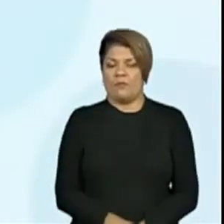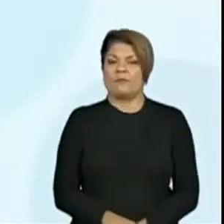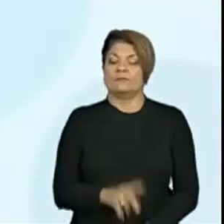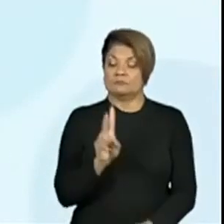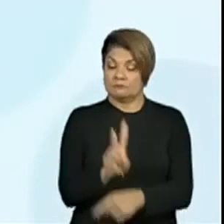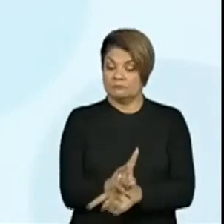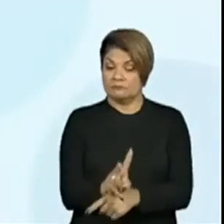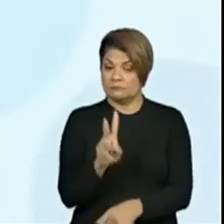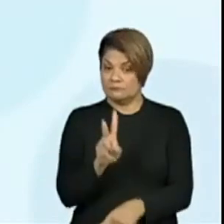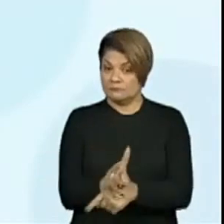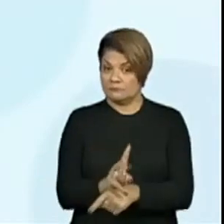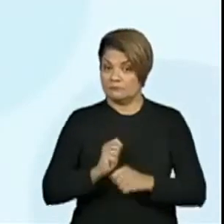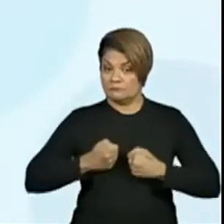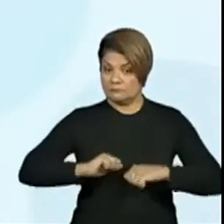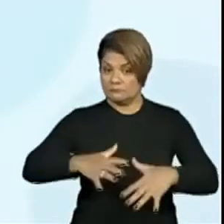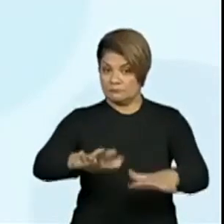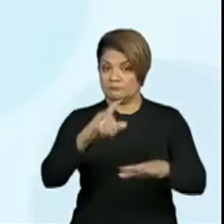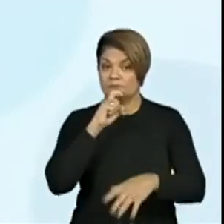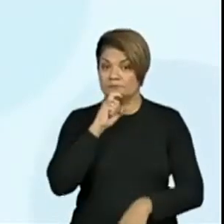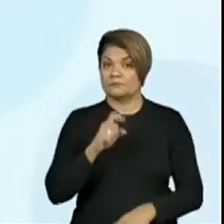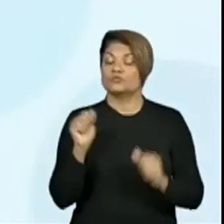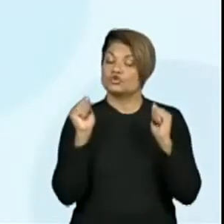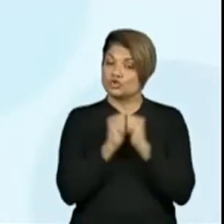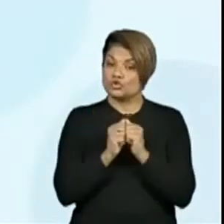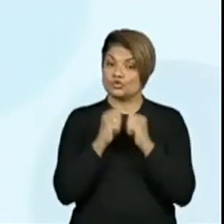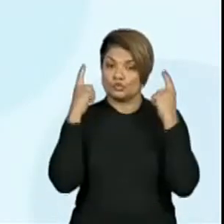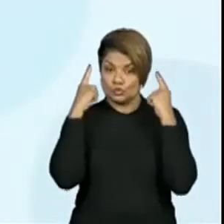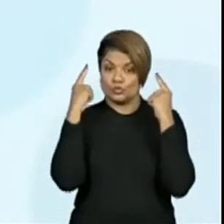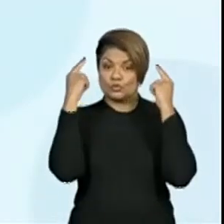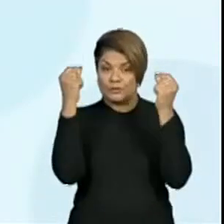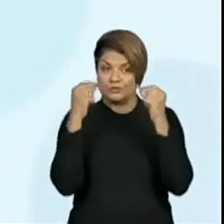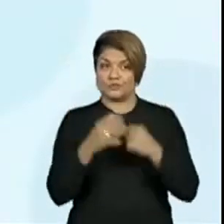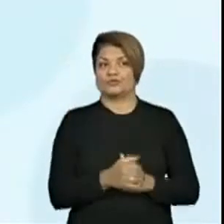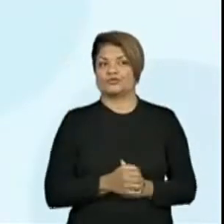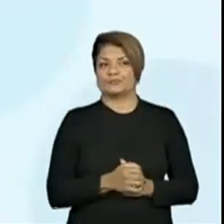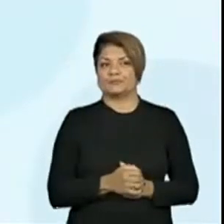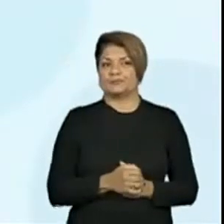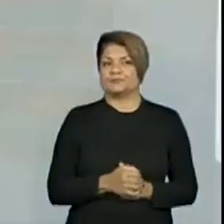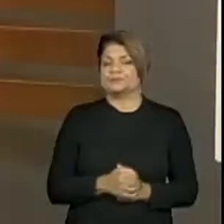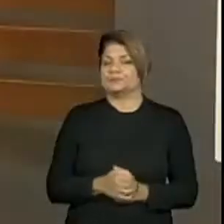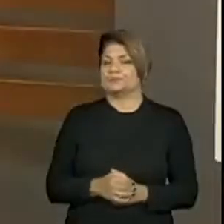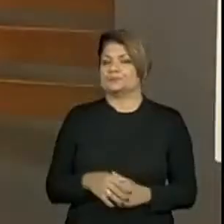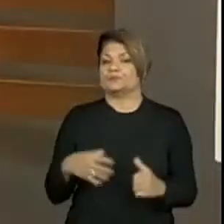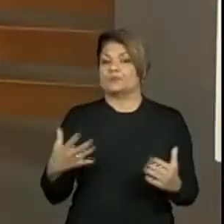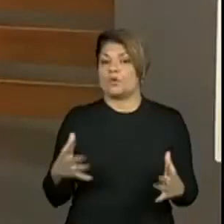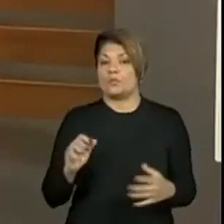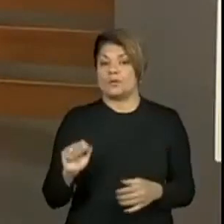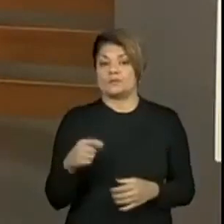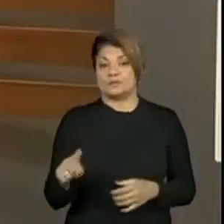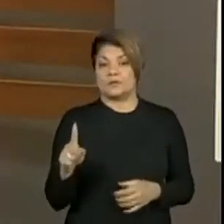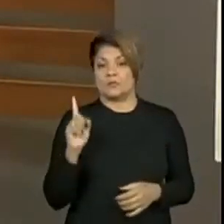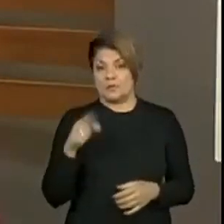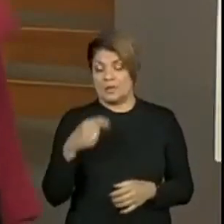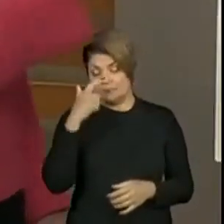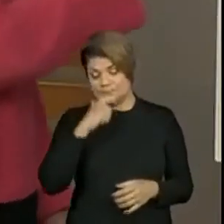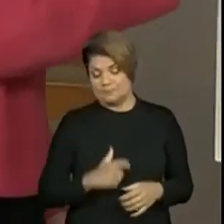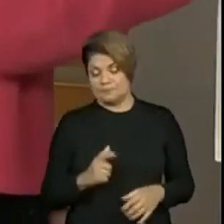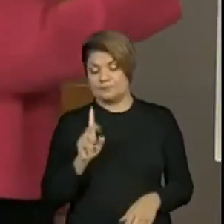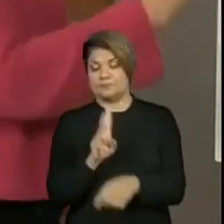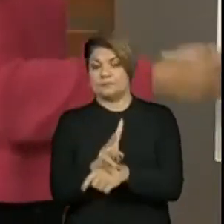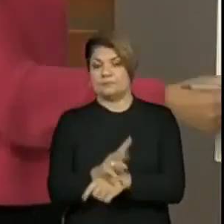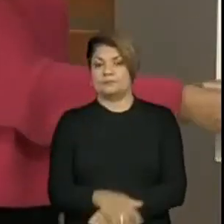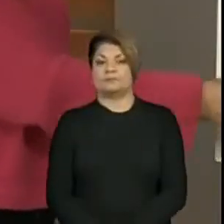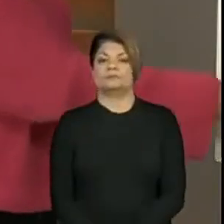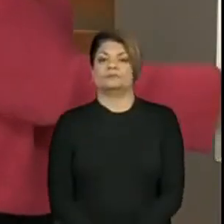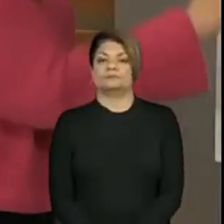protege o lago verde, né? Junto com os duendes. Qual que é a ação dele? A característica dele é ser guardião. Vamos